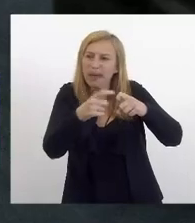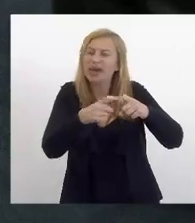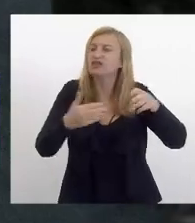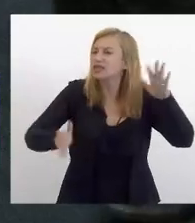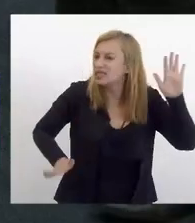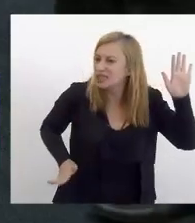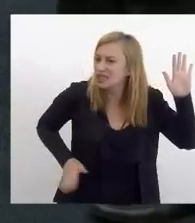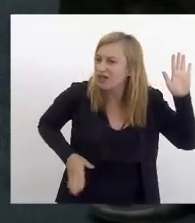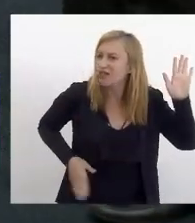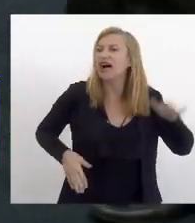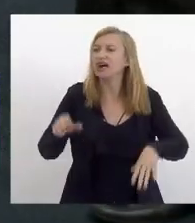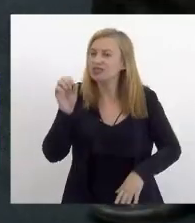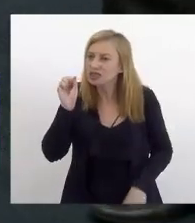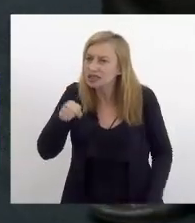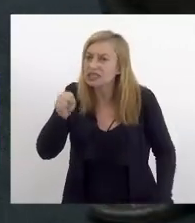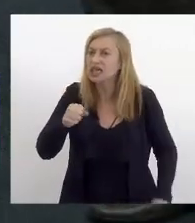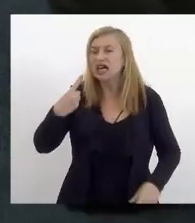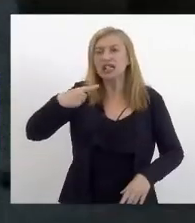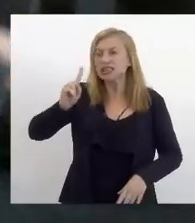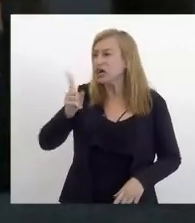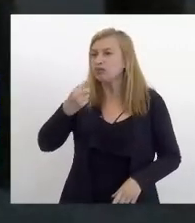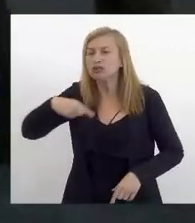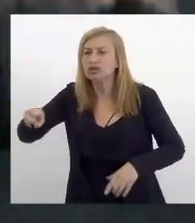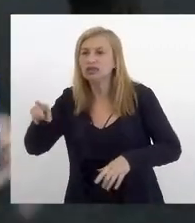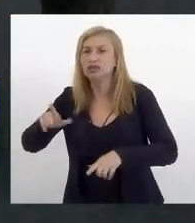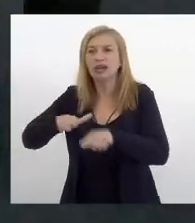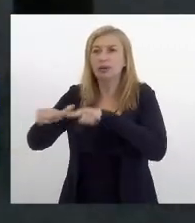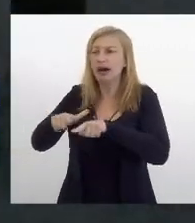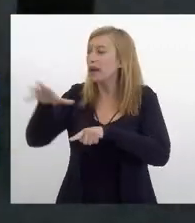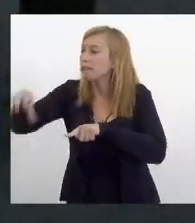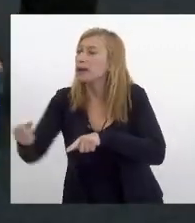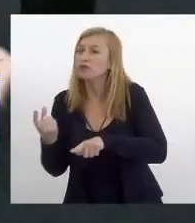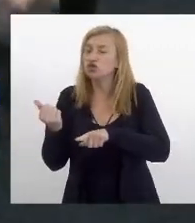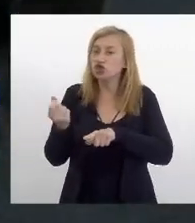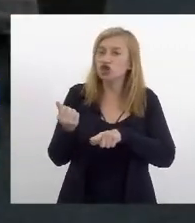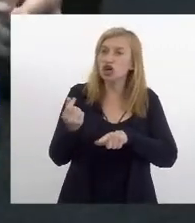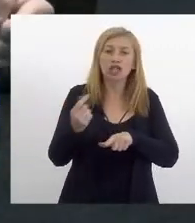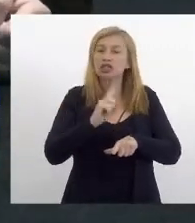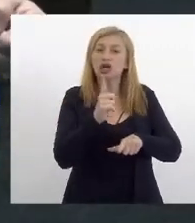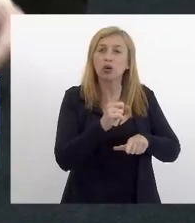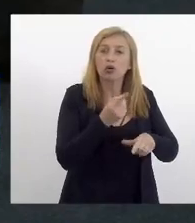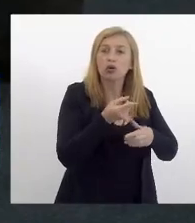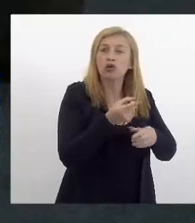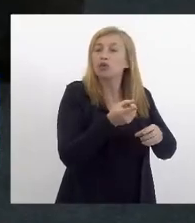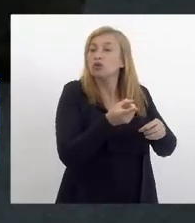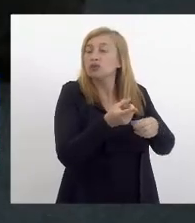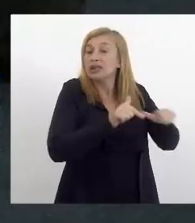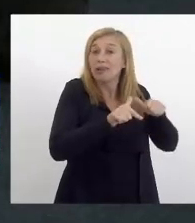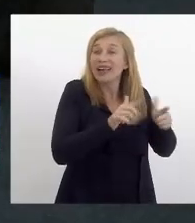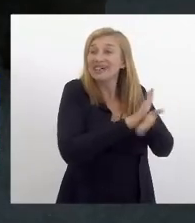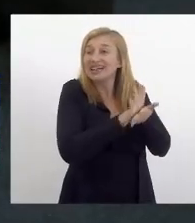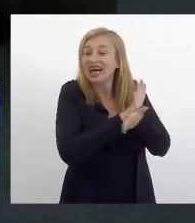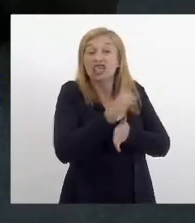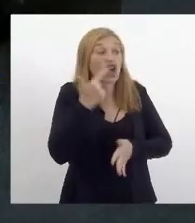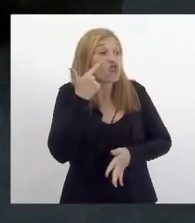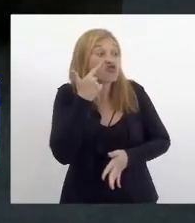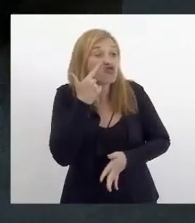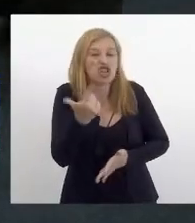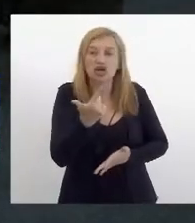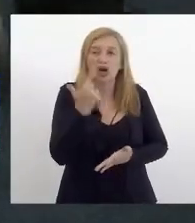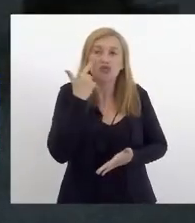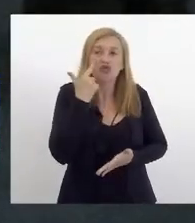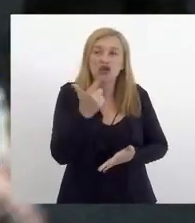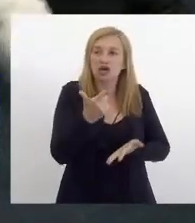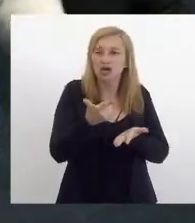que não trabalha vai para lá pega o dinheiro e não está plantando eu cansei de achar que é em unidade e o médico não está o